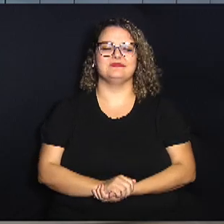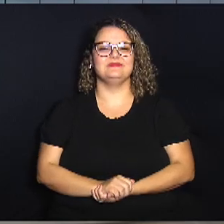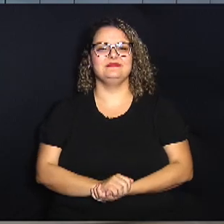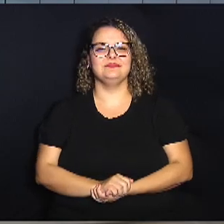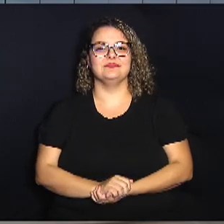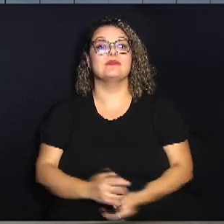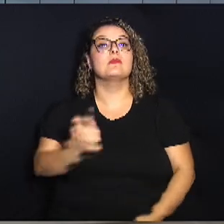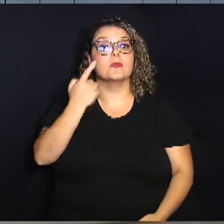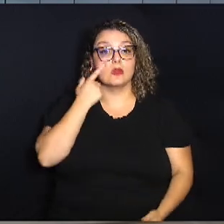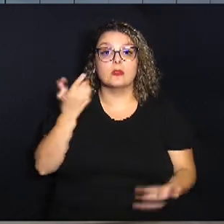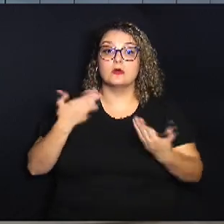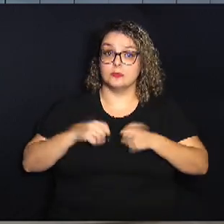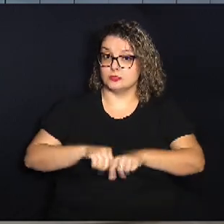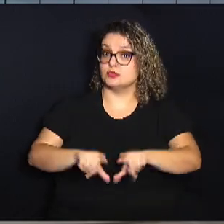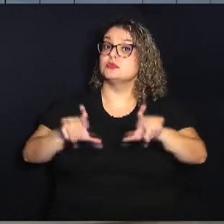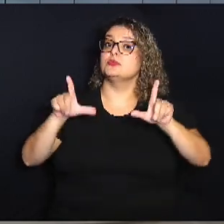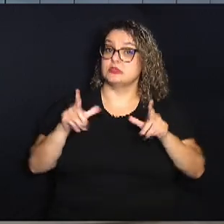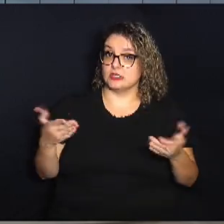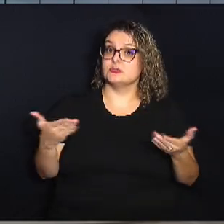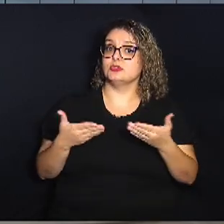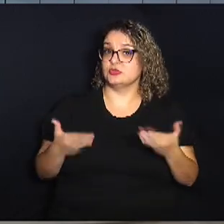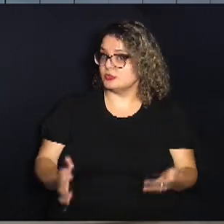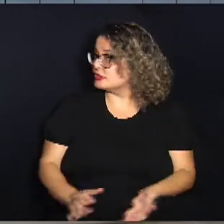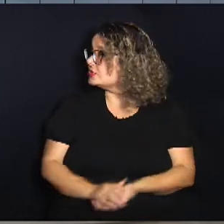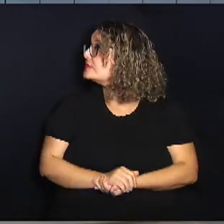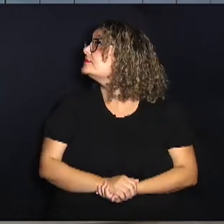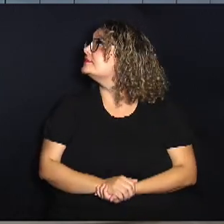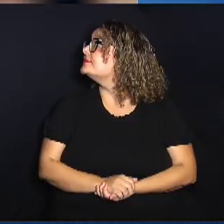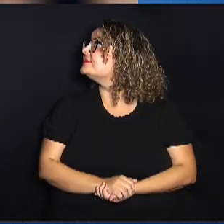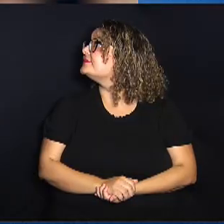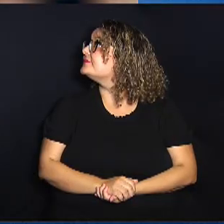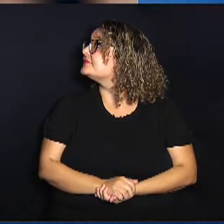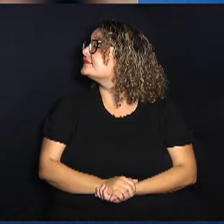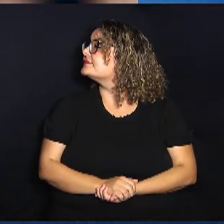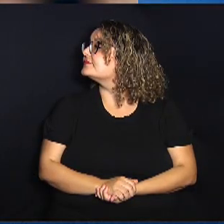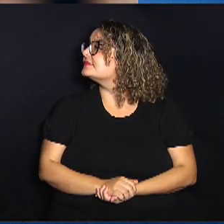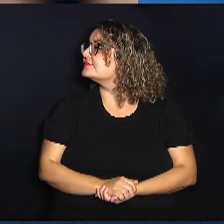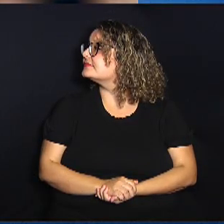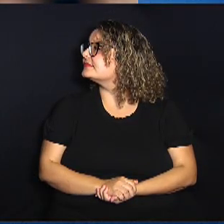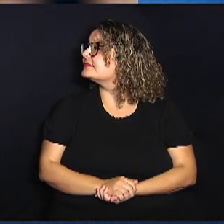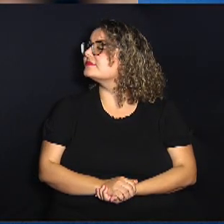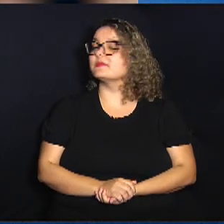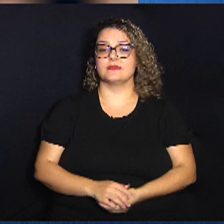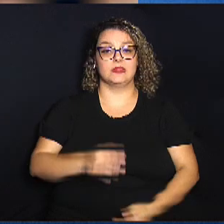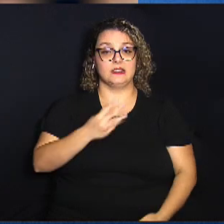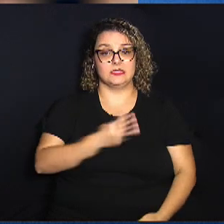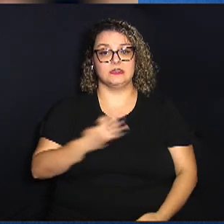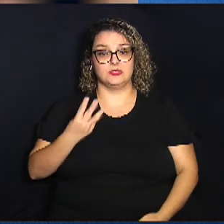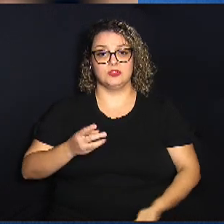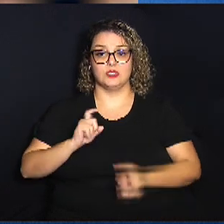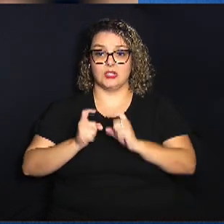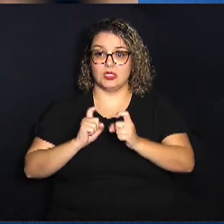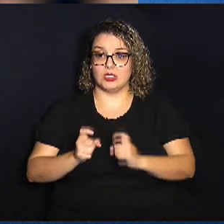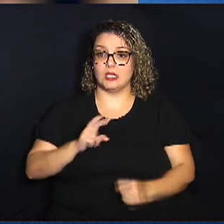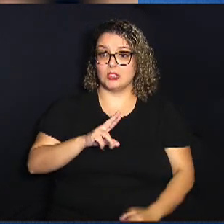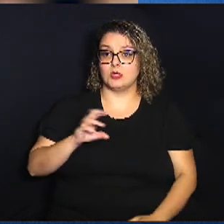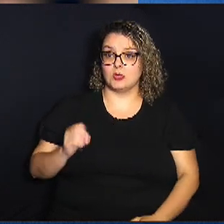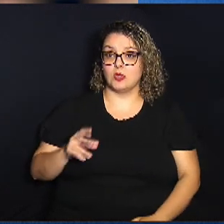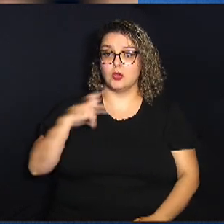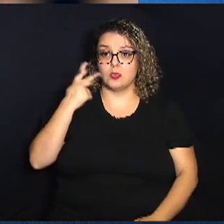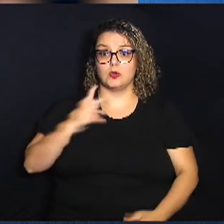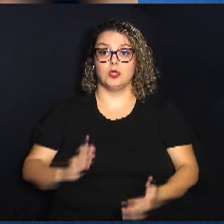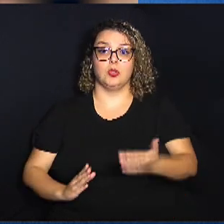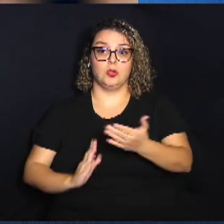Confira a partir de agora os destaques de hoje. Na 33ª reunião ordinária, vereadores